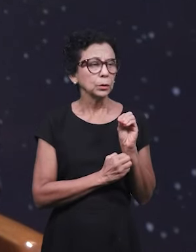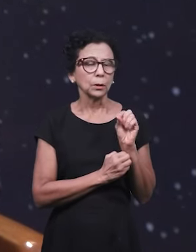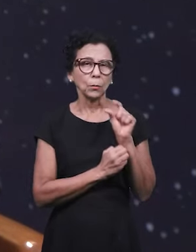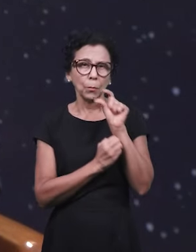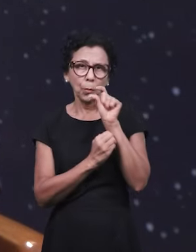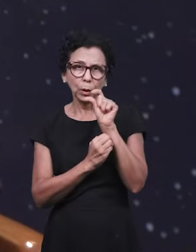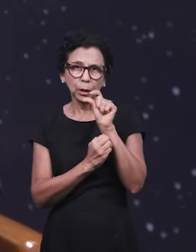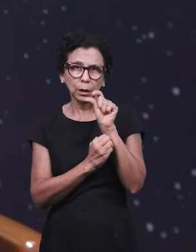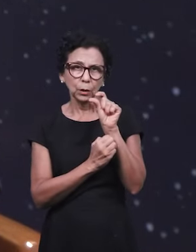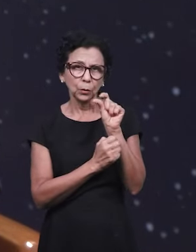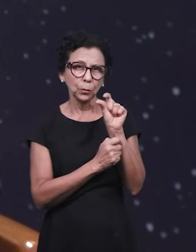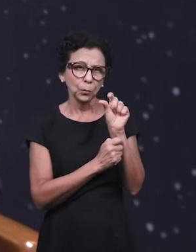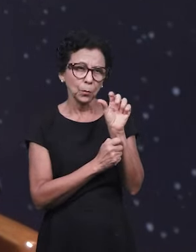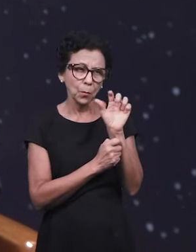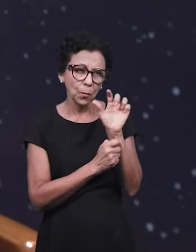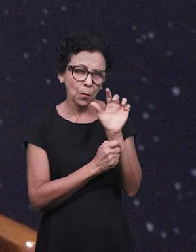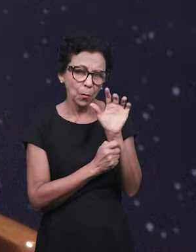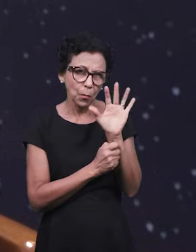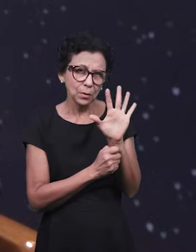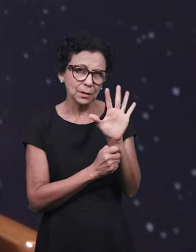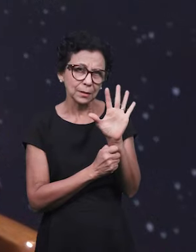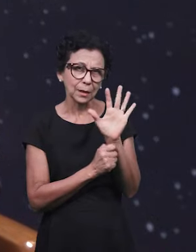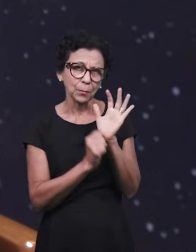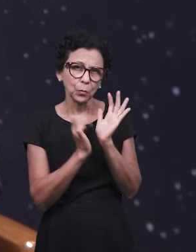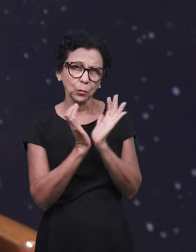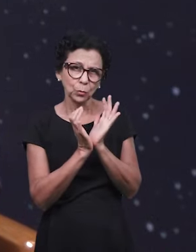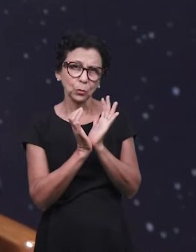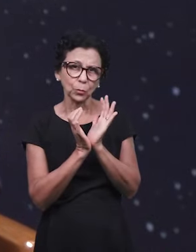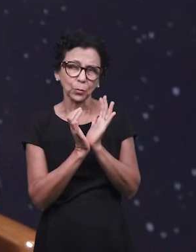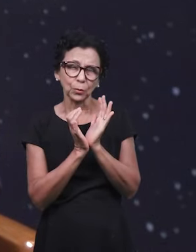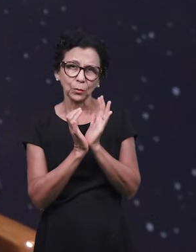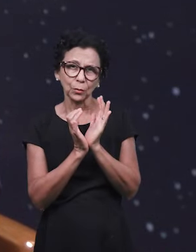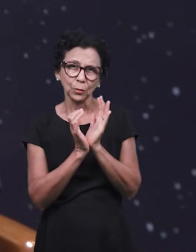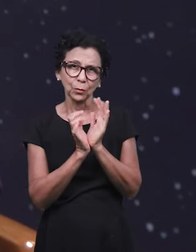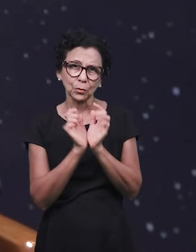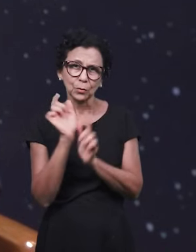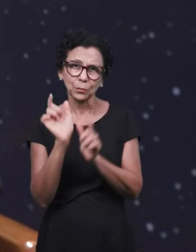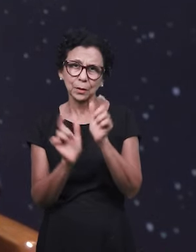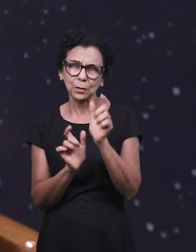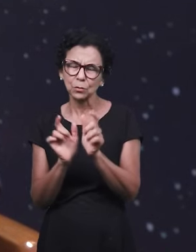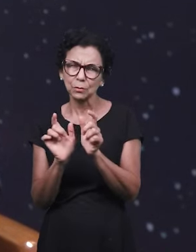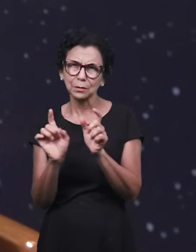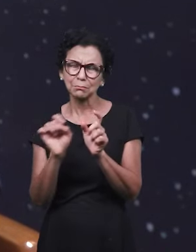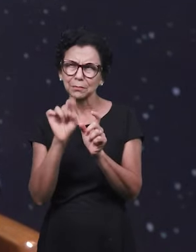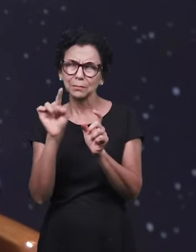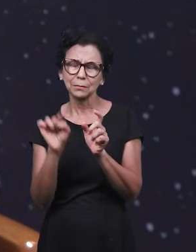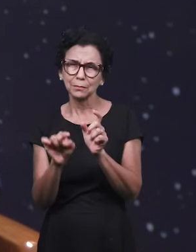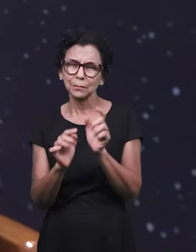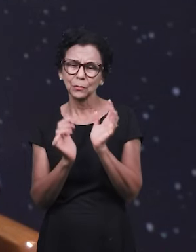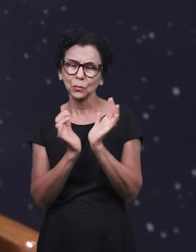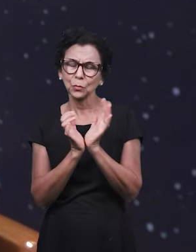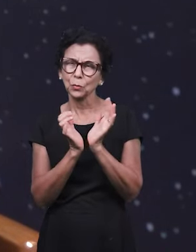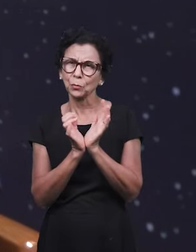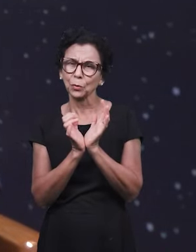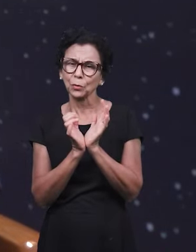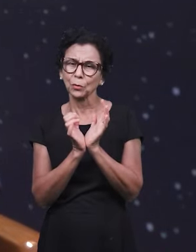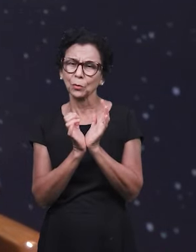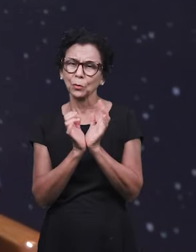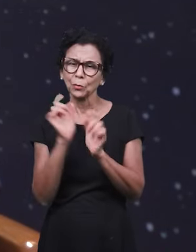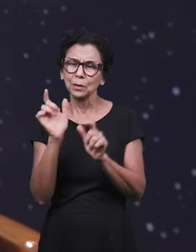chave do mistério para um determinado grupo de pessoas. e que grupo é esse? Não é